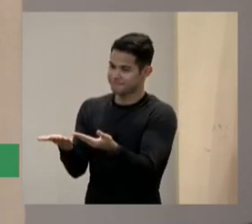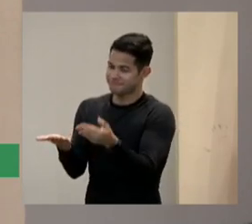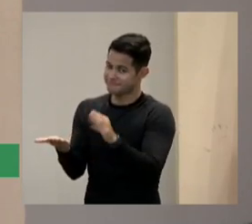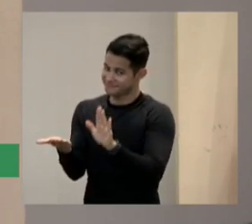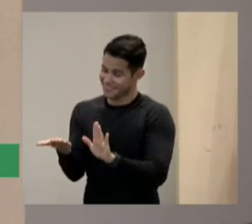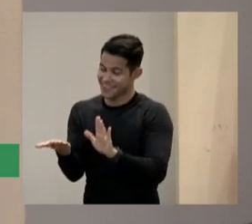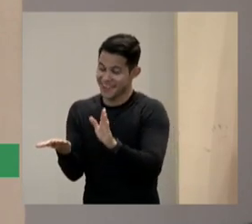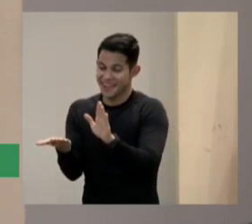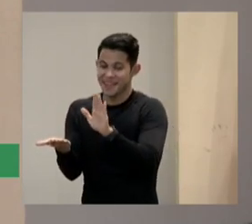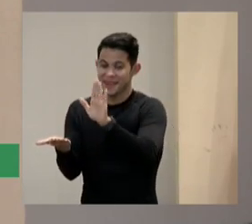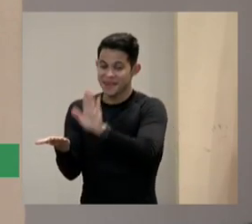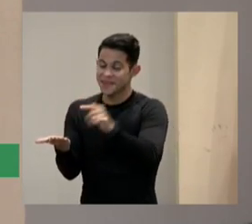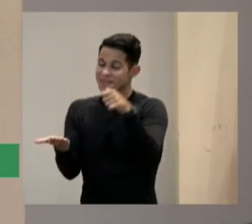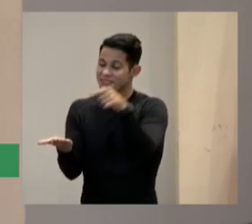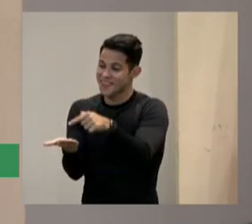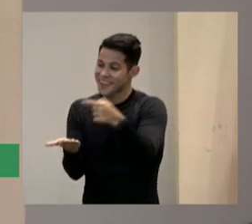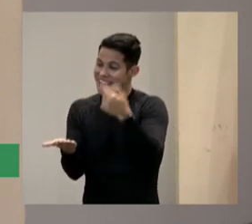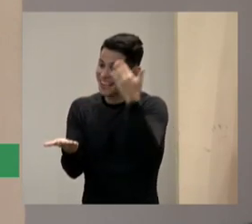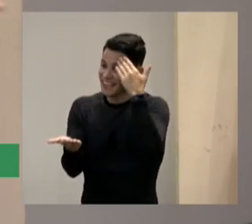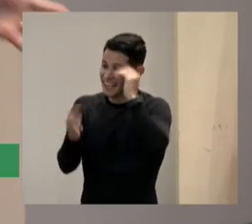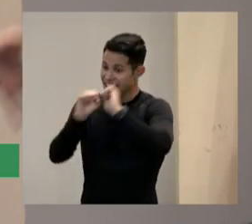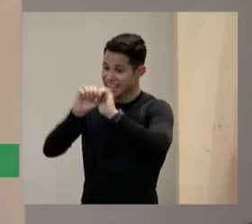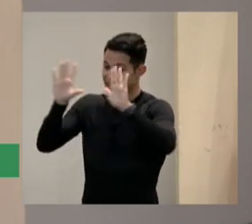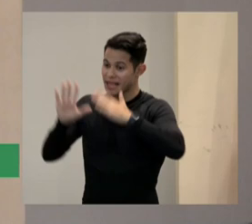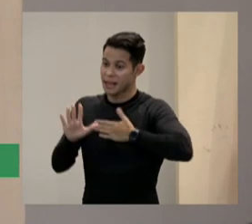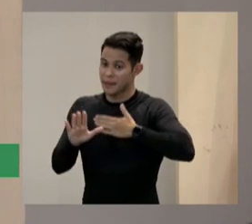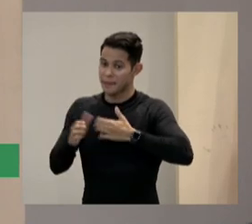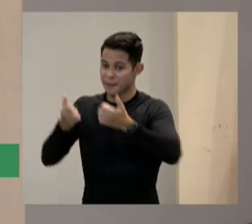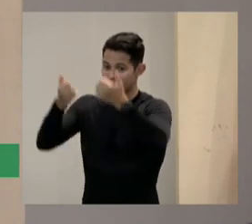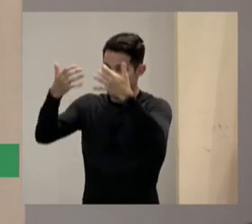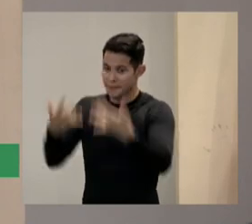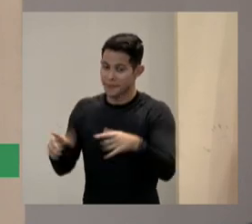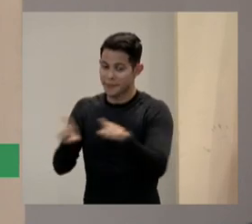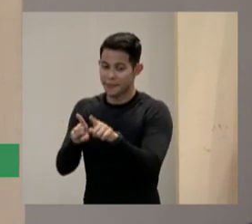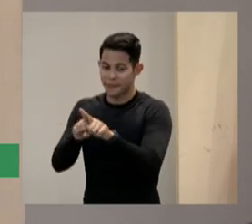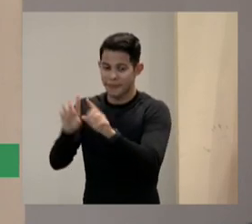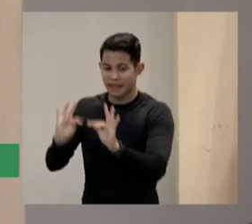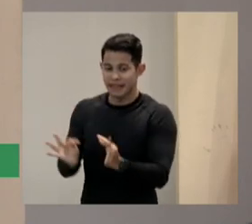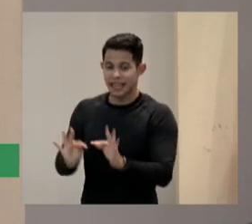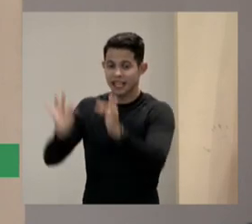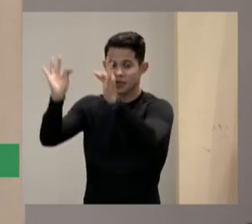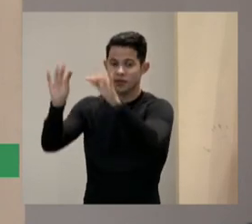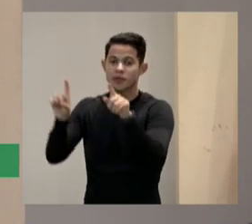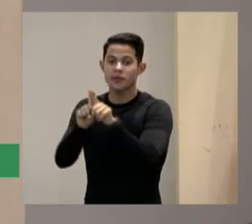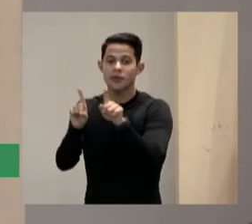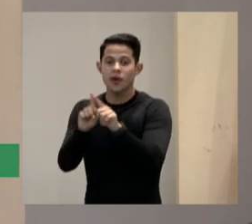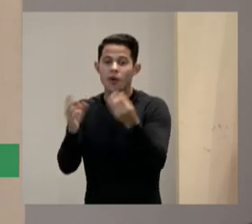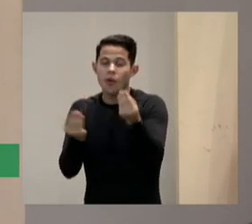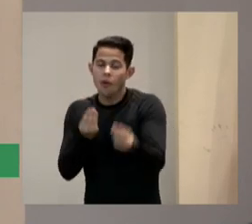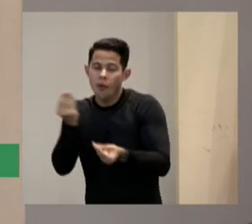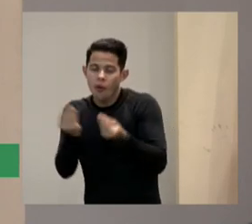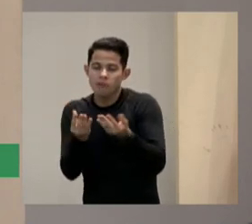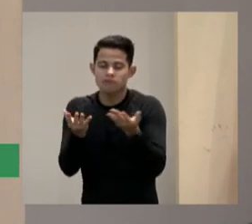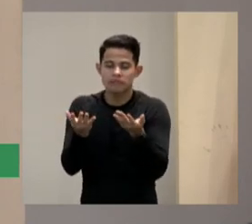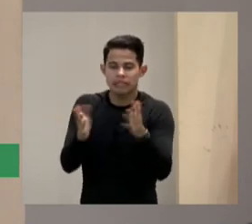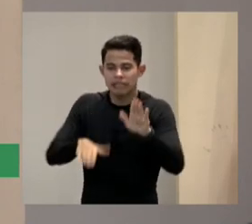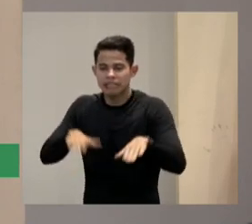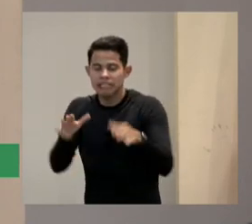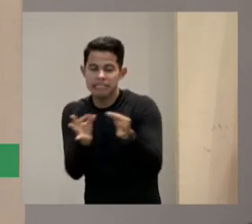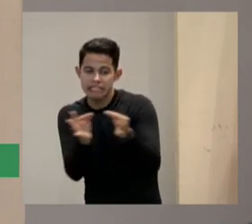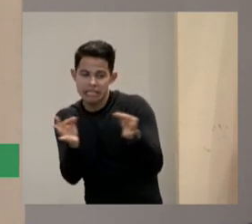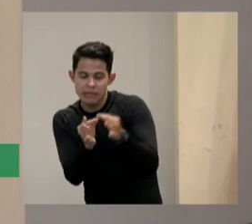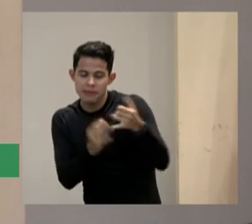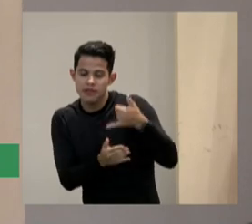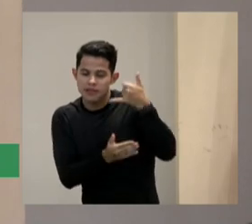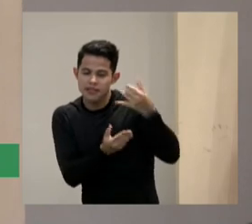minha explicação ou posso utilizar as tecnologias ou posso utilizar uma tecnologia muito simples eu tenho no meu celular que se